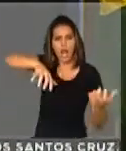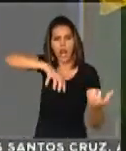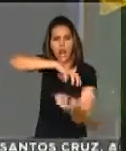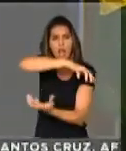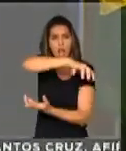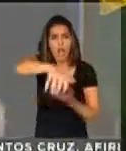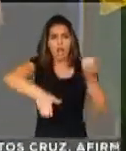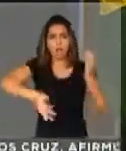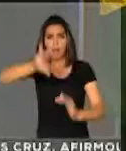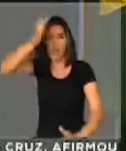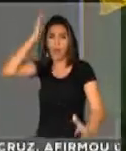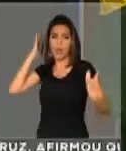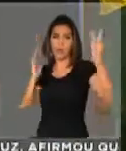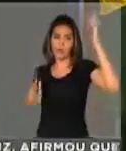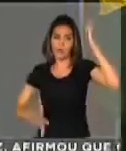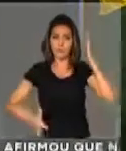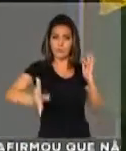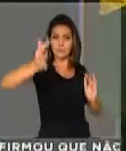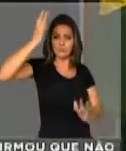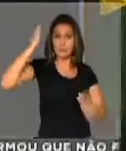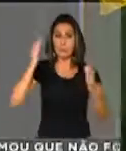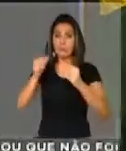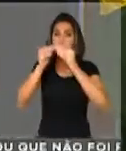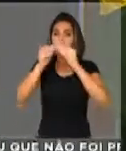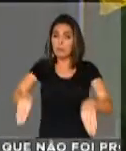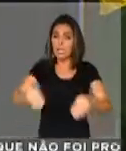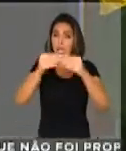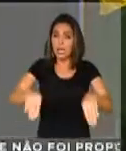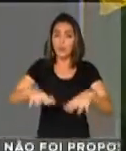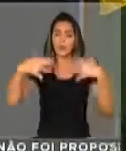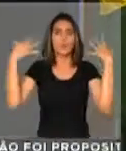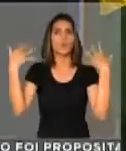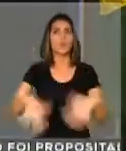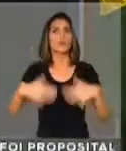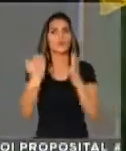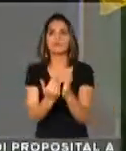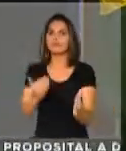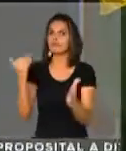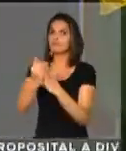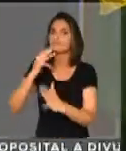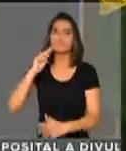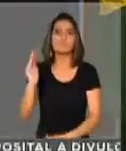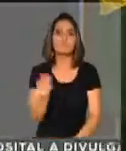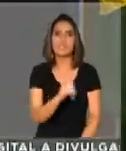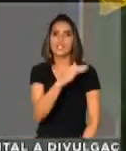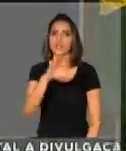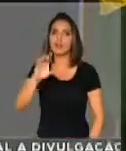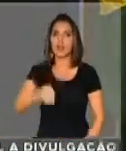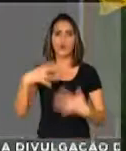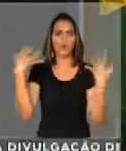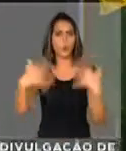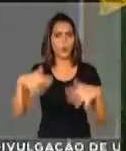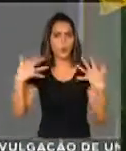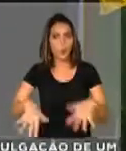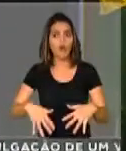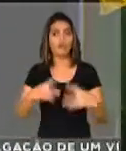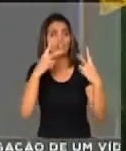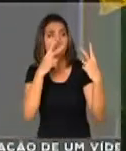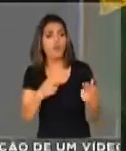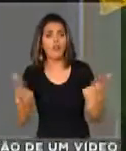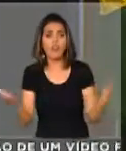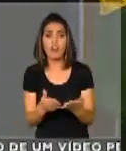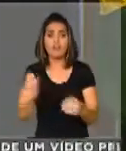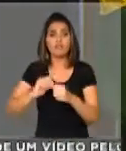a uma tremenda recessão, prejuízos astronômicos, milionários com a greve dos caminhoneiros. E essa mesma política que agora está sendo